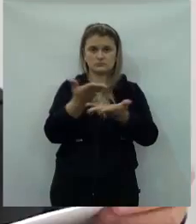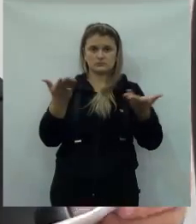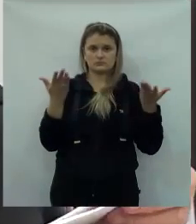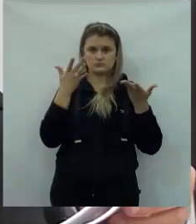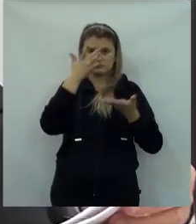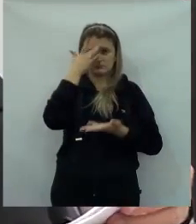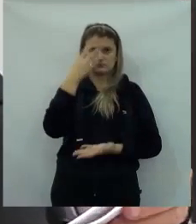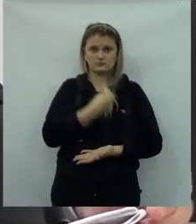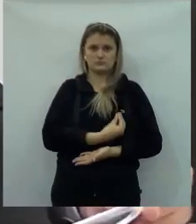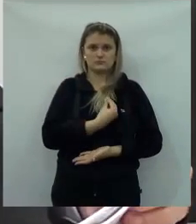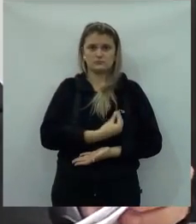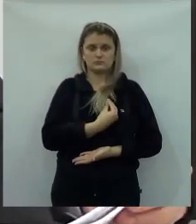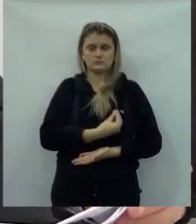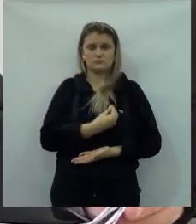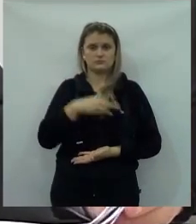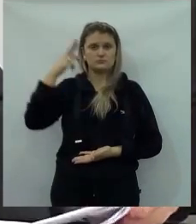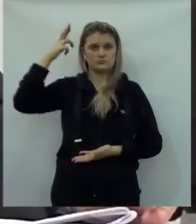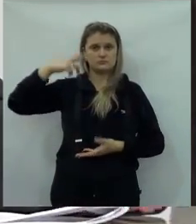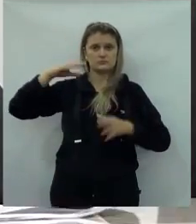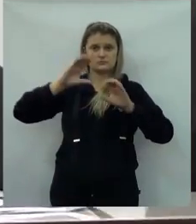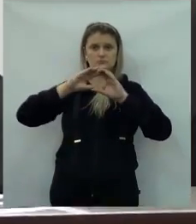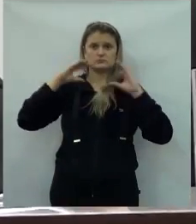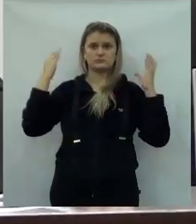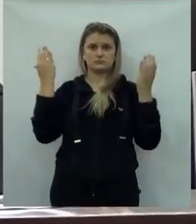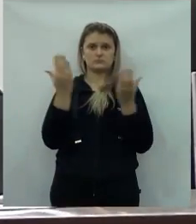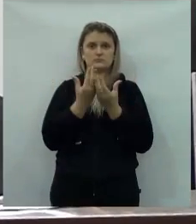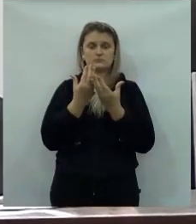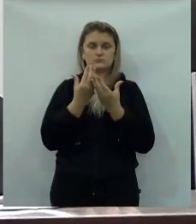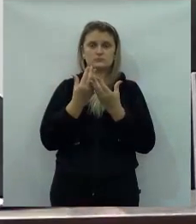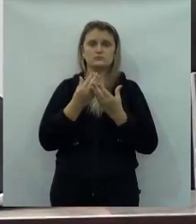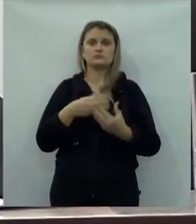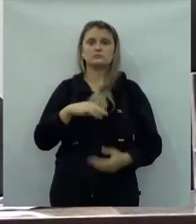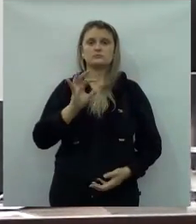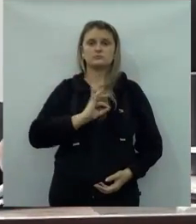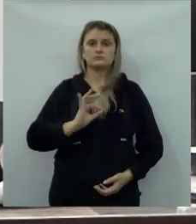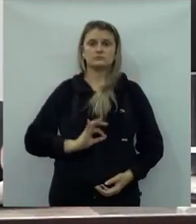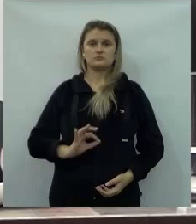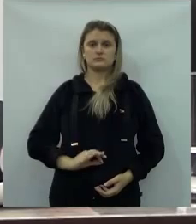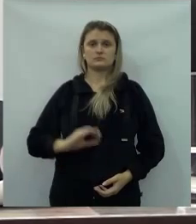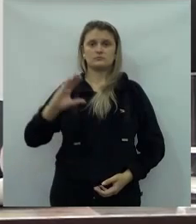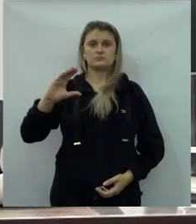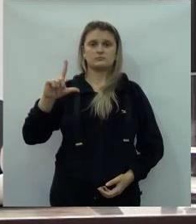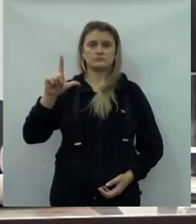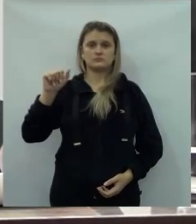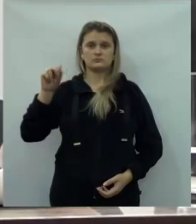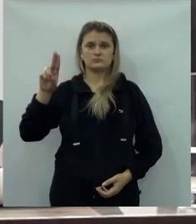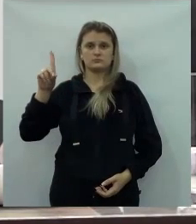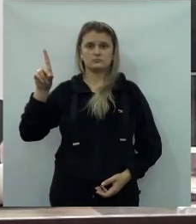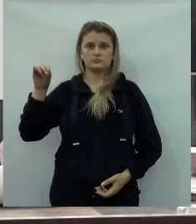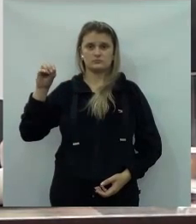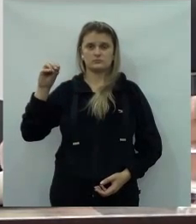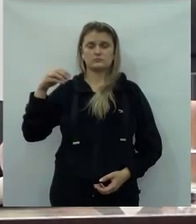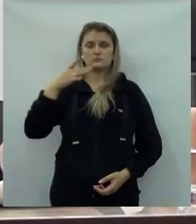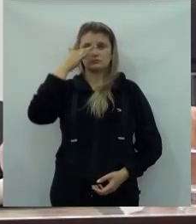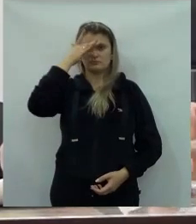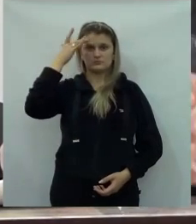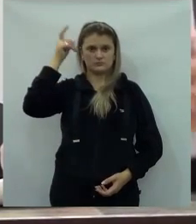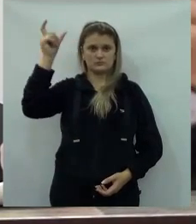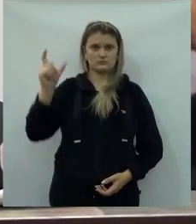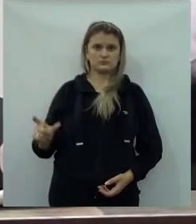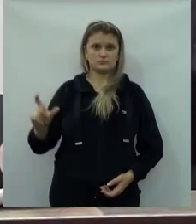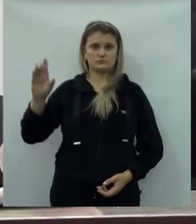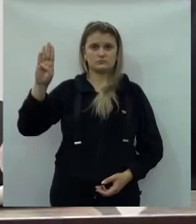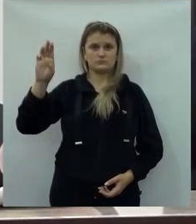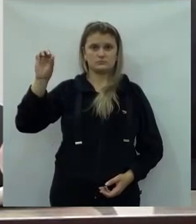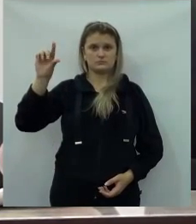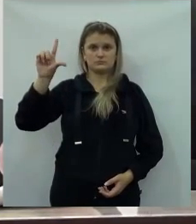Boa noite a todos os munícipes presentes, as lideranças comunitárias, ao padre Cláudio,